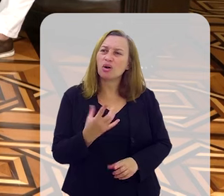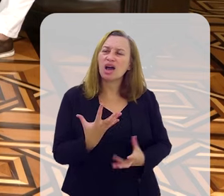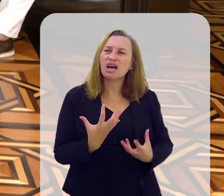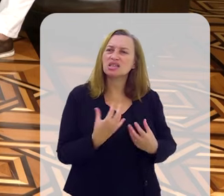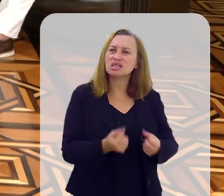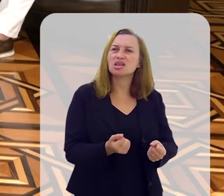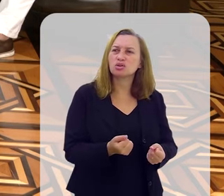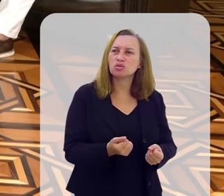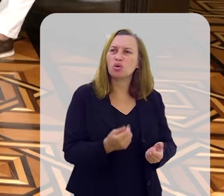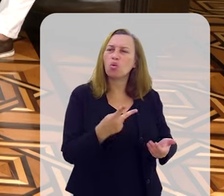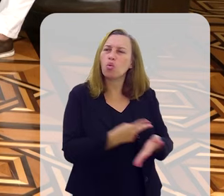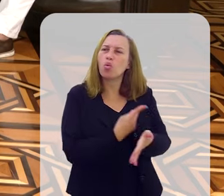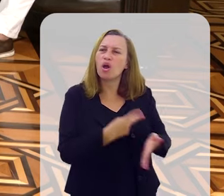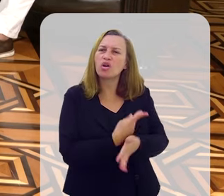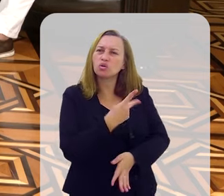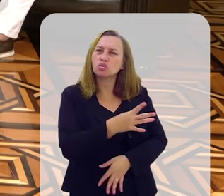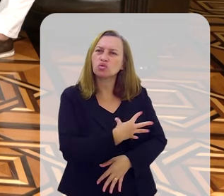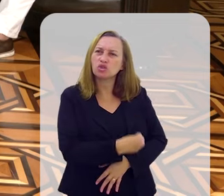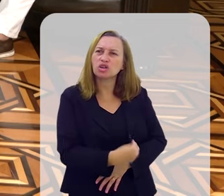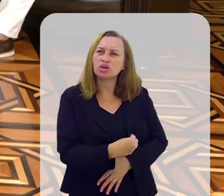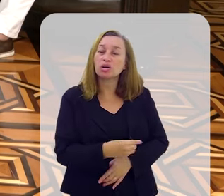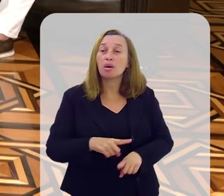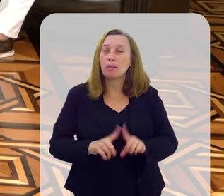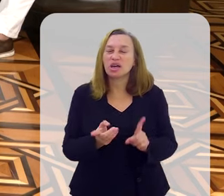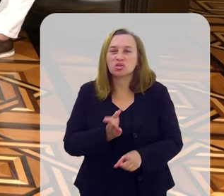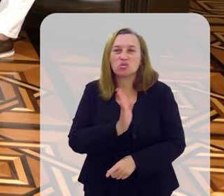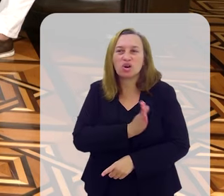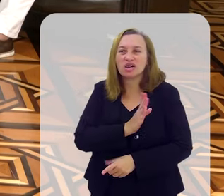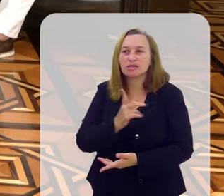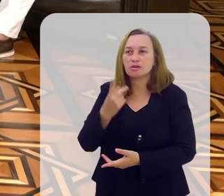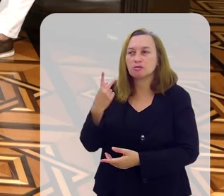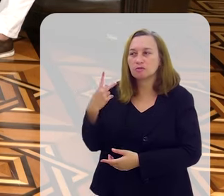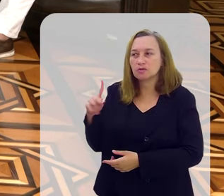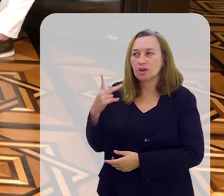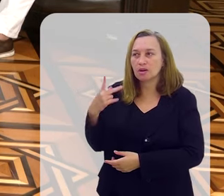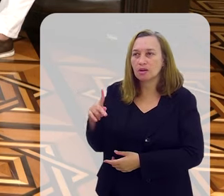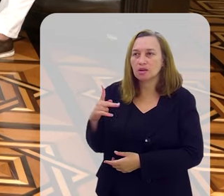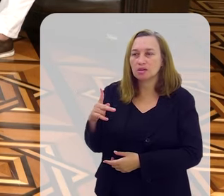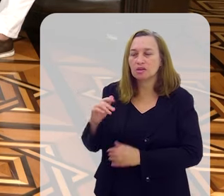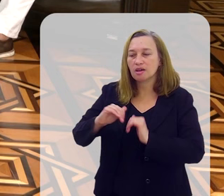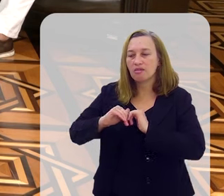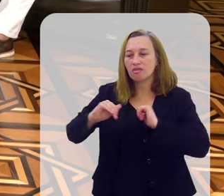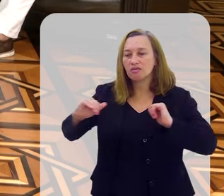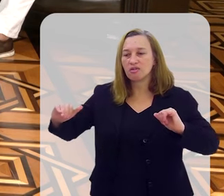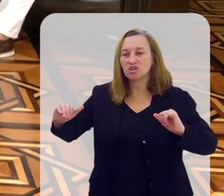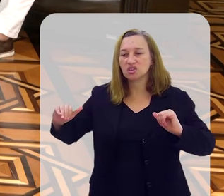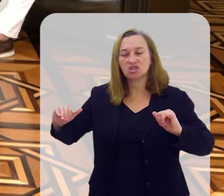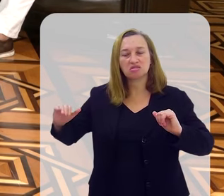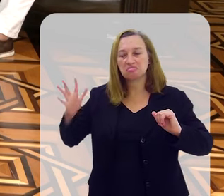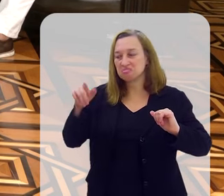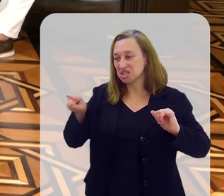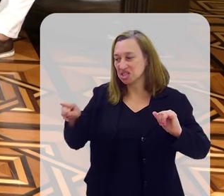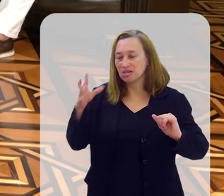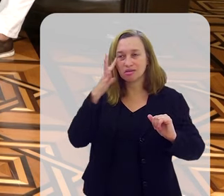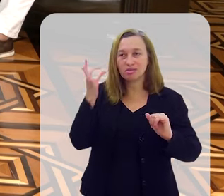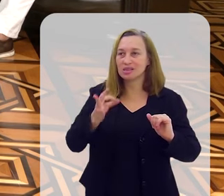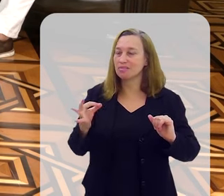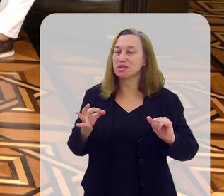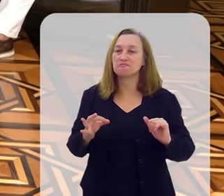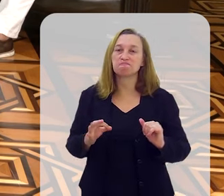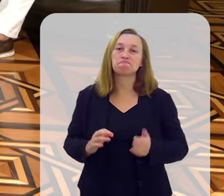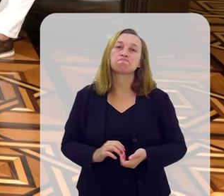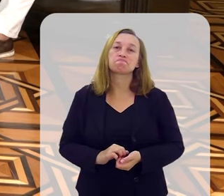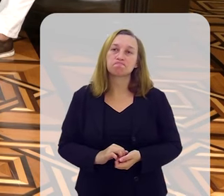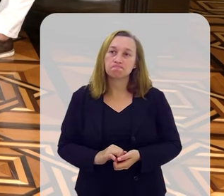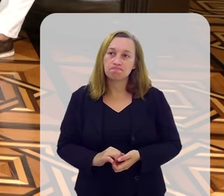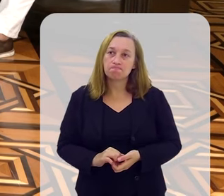fez, e ele ficou lá cuidando da empresa. Mas o coraçãozinho dele estava afastado, mas ele não sabia que estava afastado